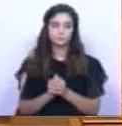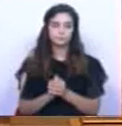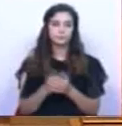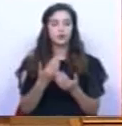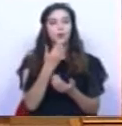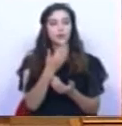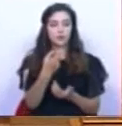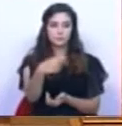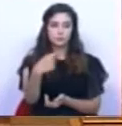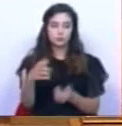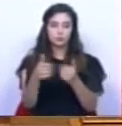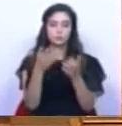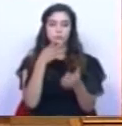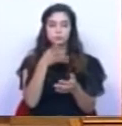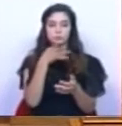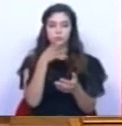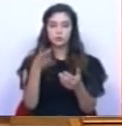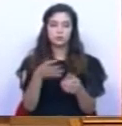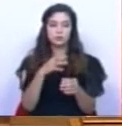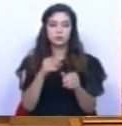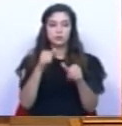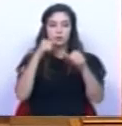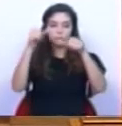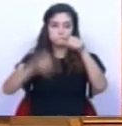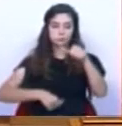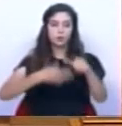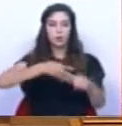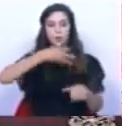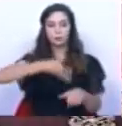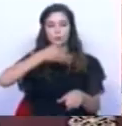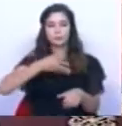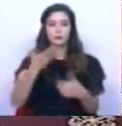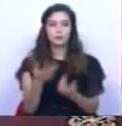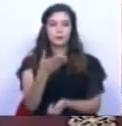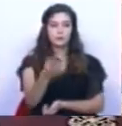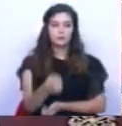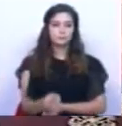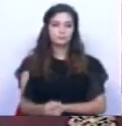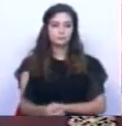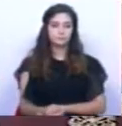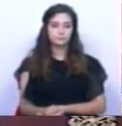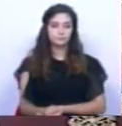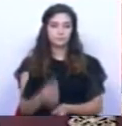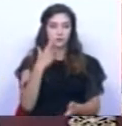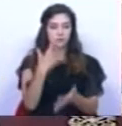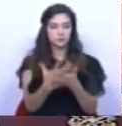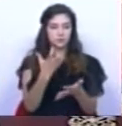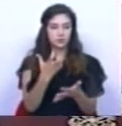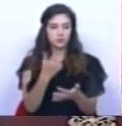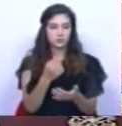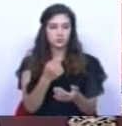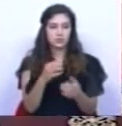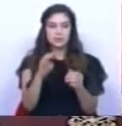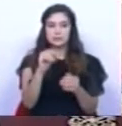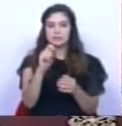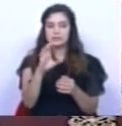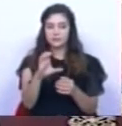Presidente, senhores e senhores deputados, da declaração política abrangente que o senhor deputado André Coelhima fez, destacarei a situação do